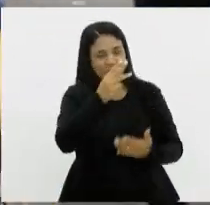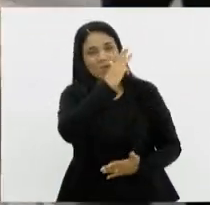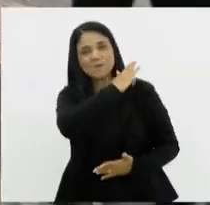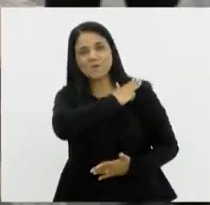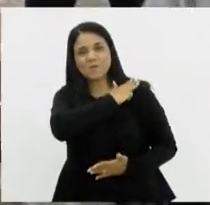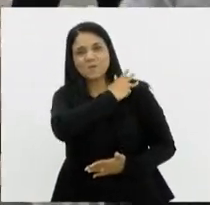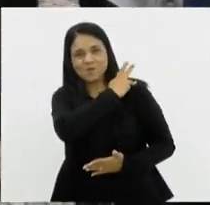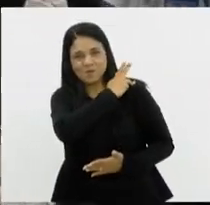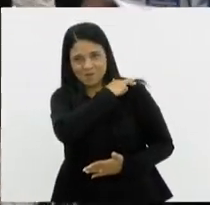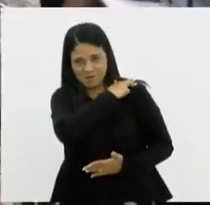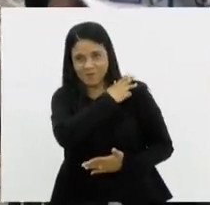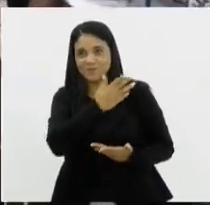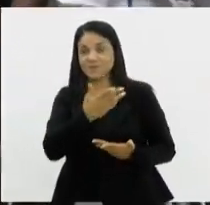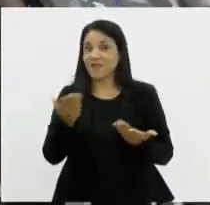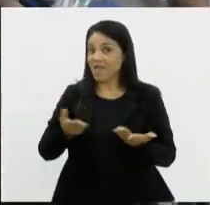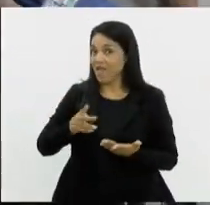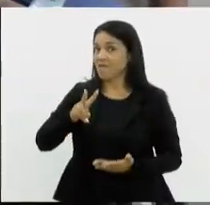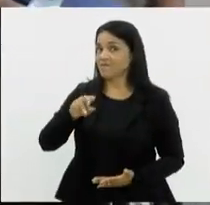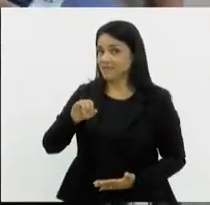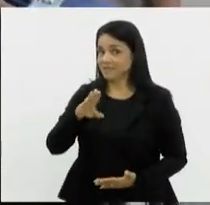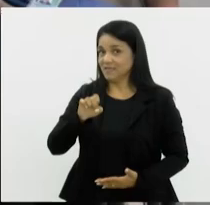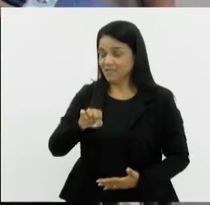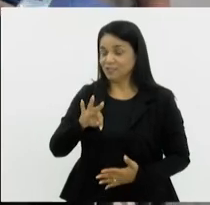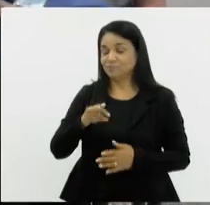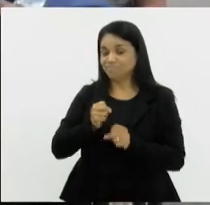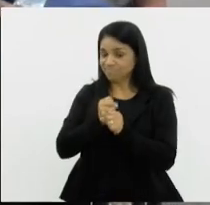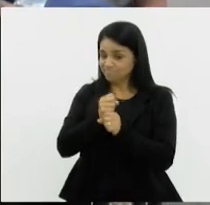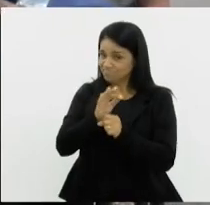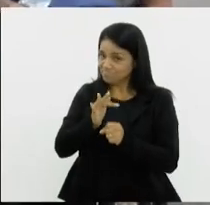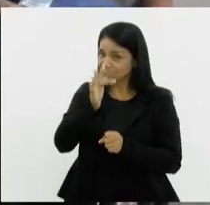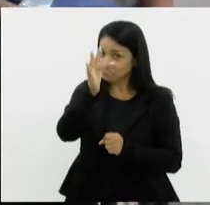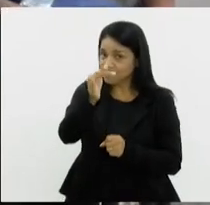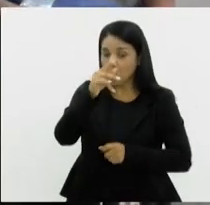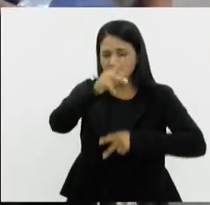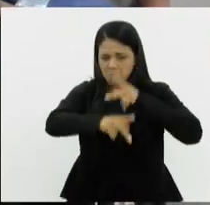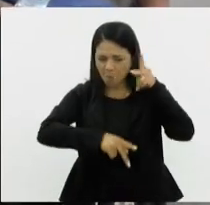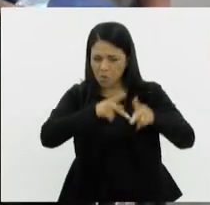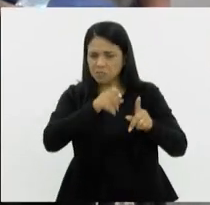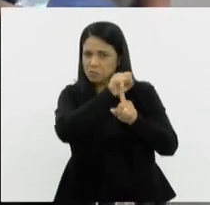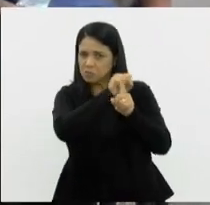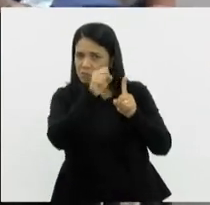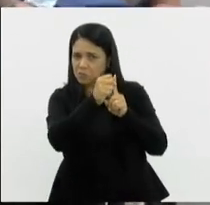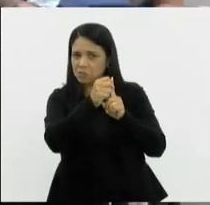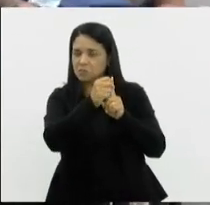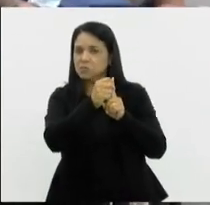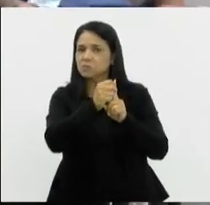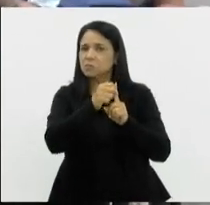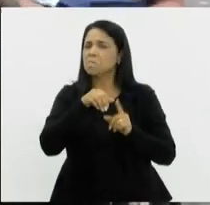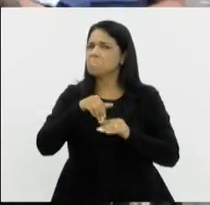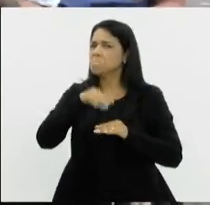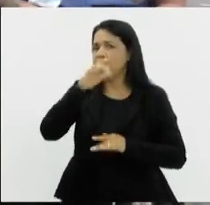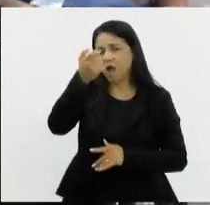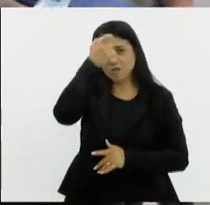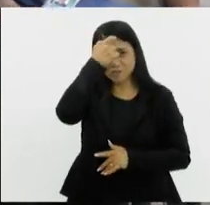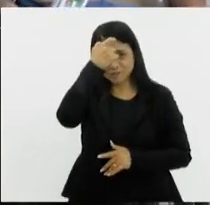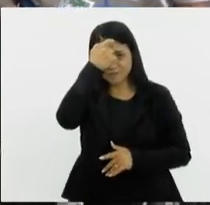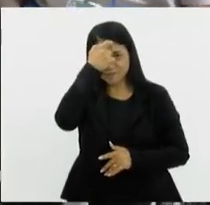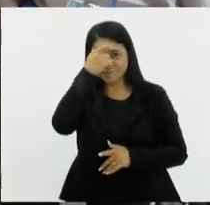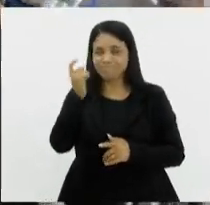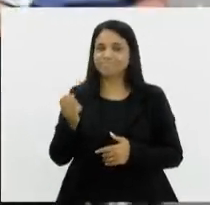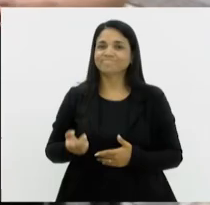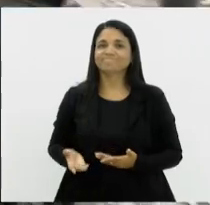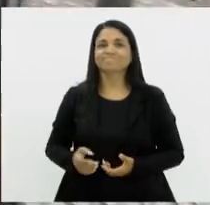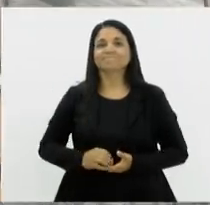É, Vicente, acho que daqui a alguns anos, a gente vai ter aí uma população, uma sociedade cada vez mais consciente. Voltamos ao